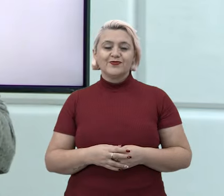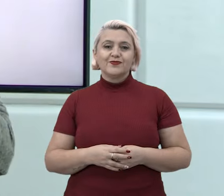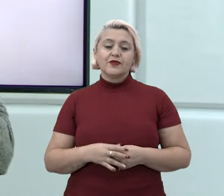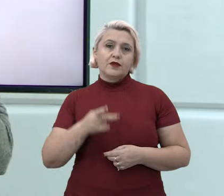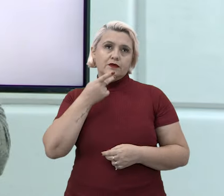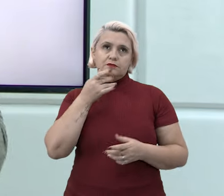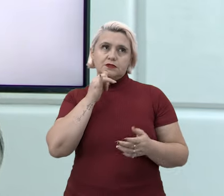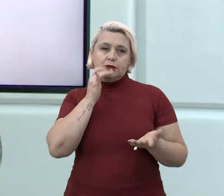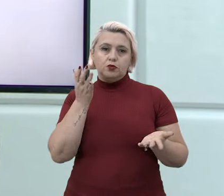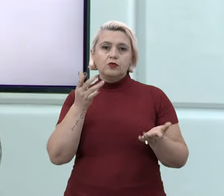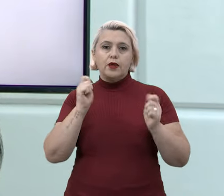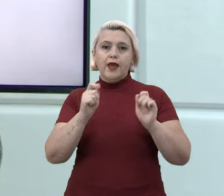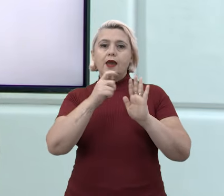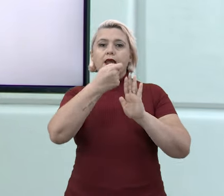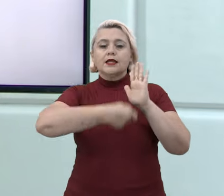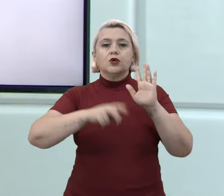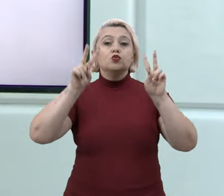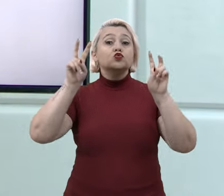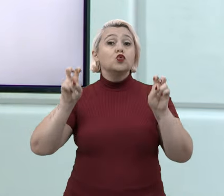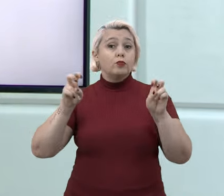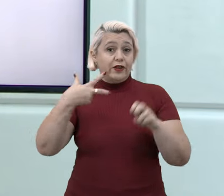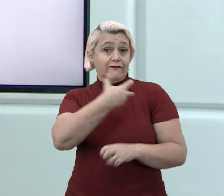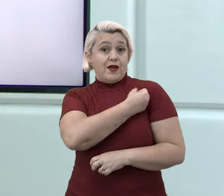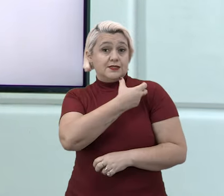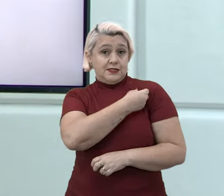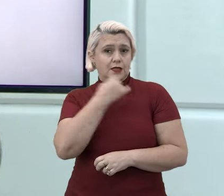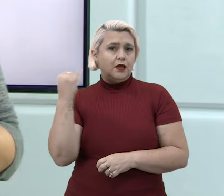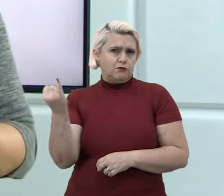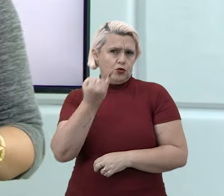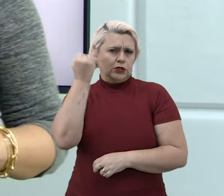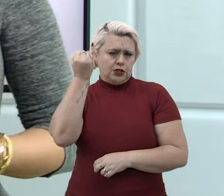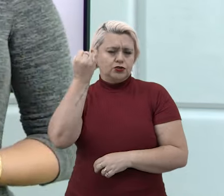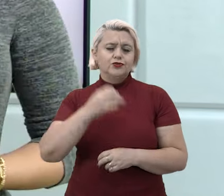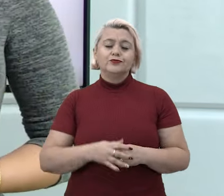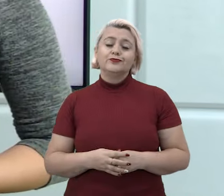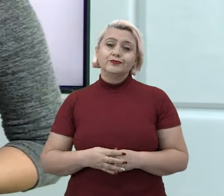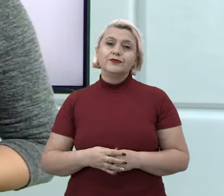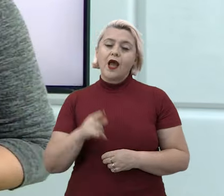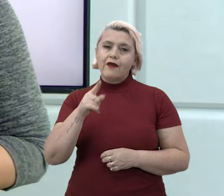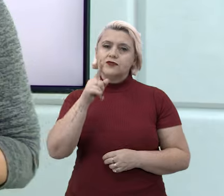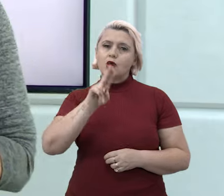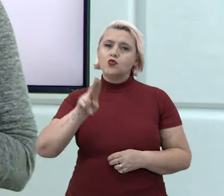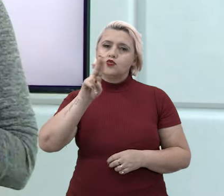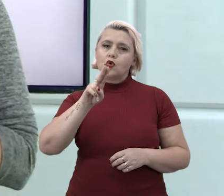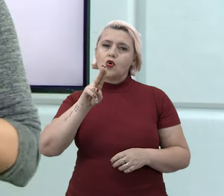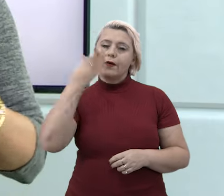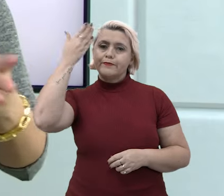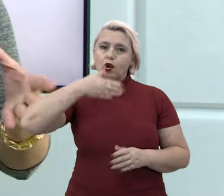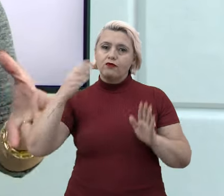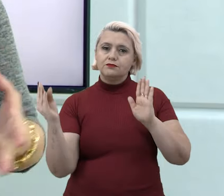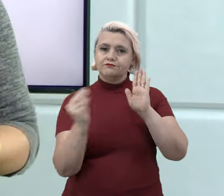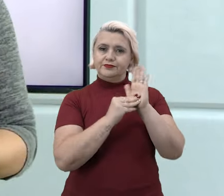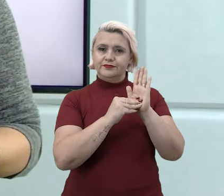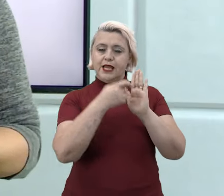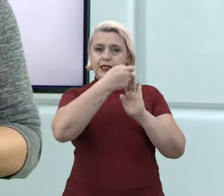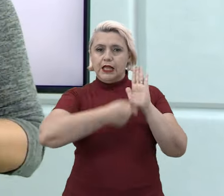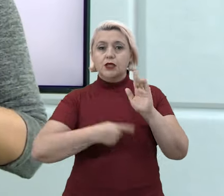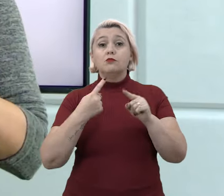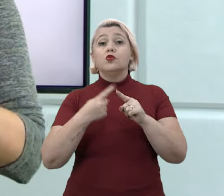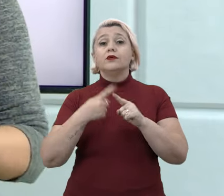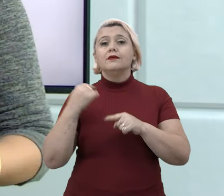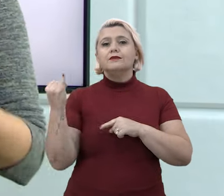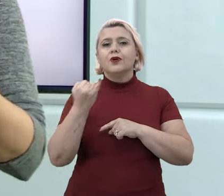vocês, digamos que fosse uma redação sobre a questão da vacinação, da importância da vacinação, e aí você comprova